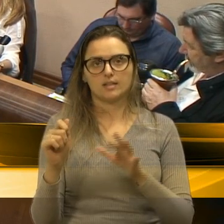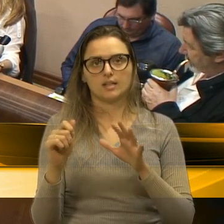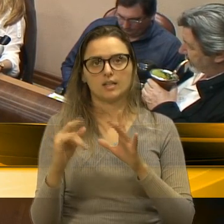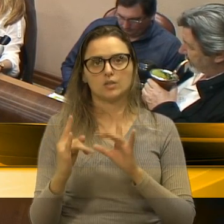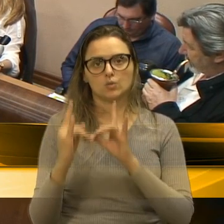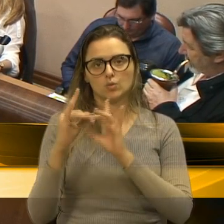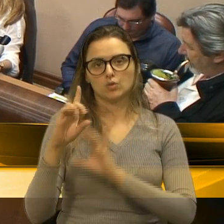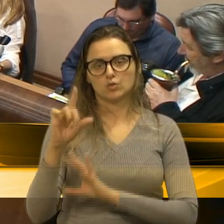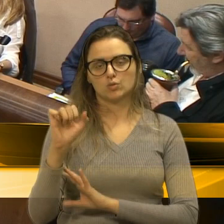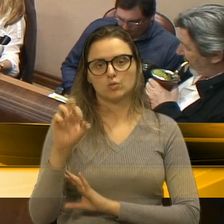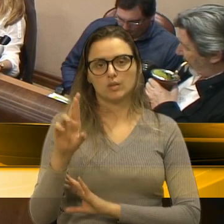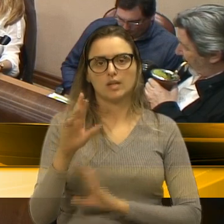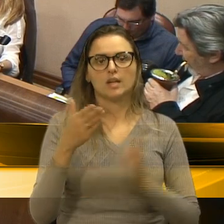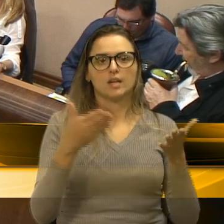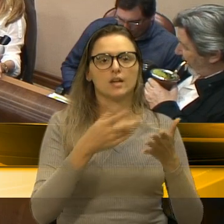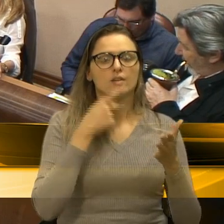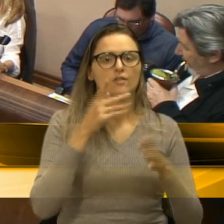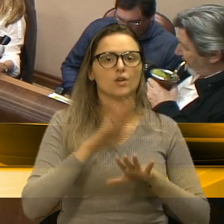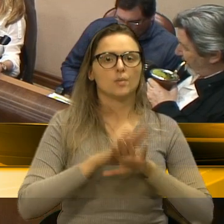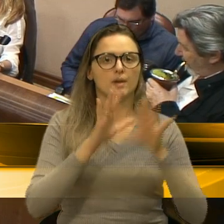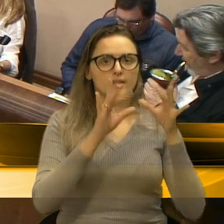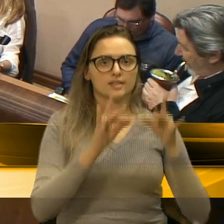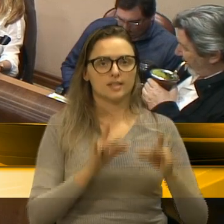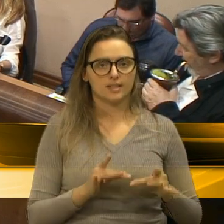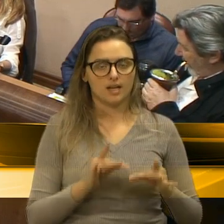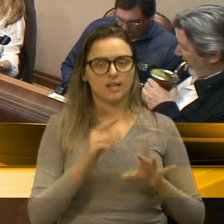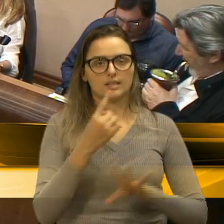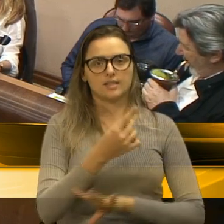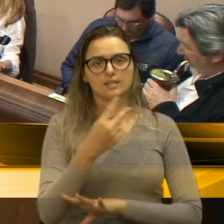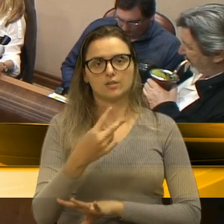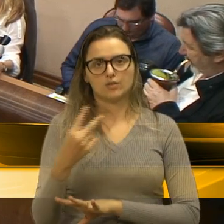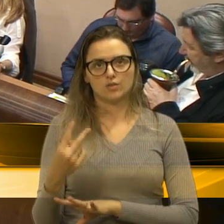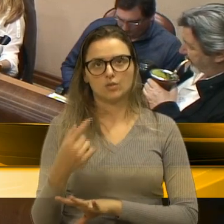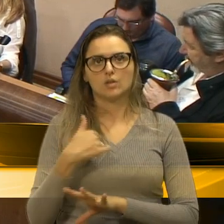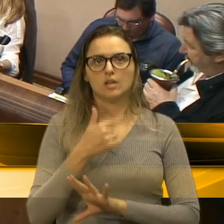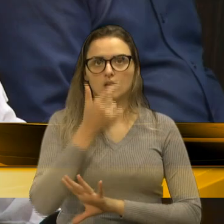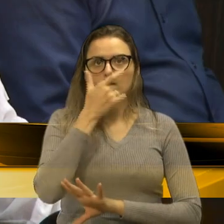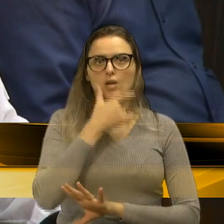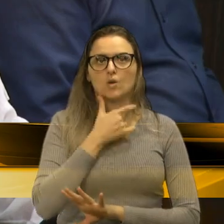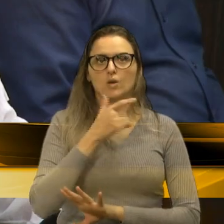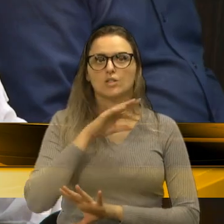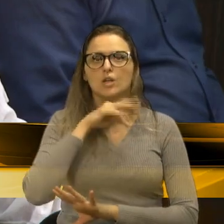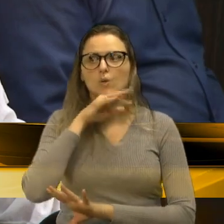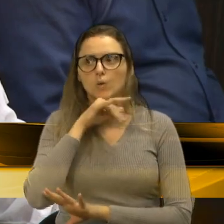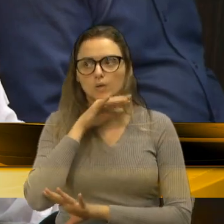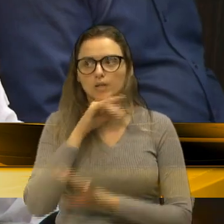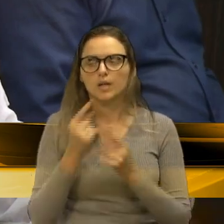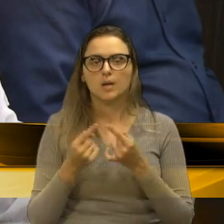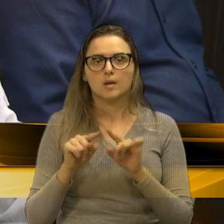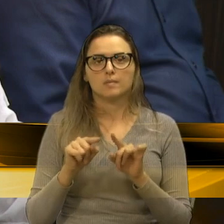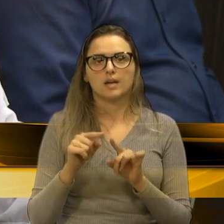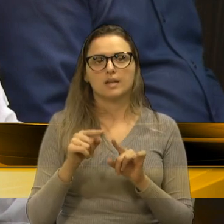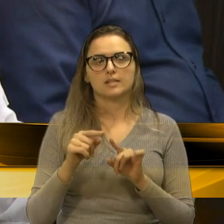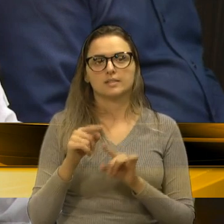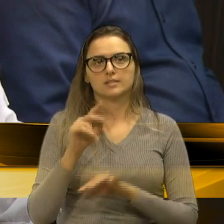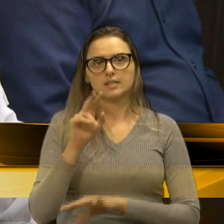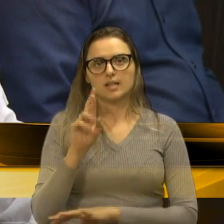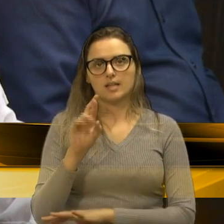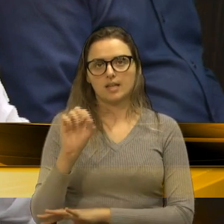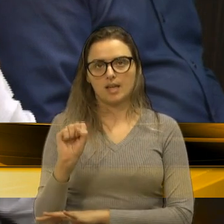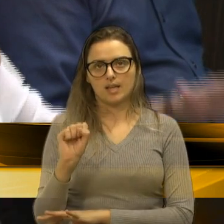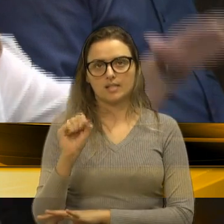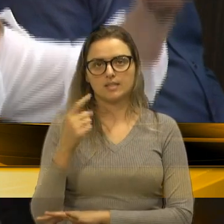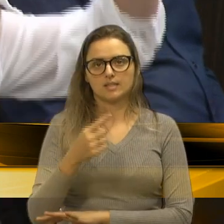a obra da 122, até do que a Rota do Sol, que eu achei ruim, mas a 122, pelo que ele